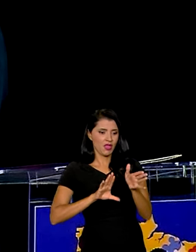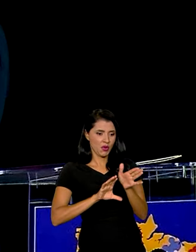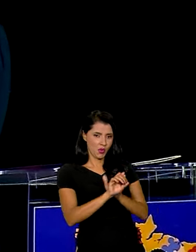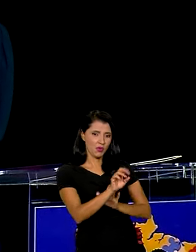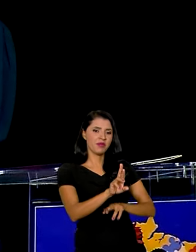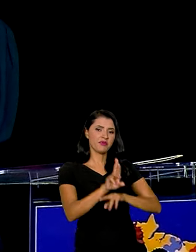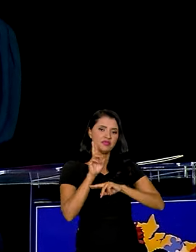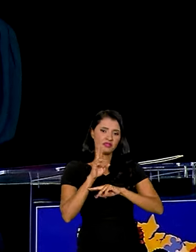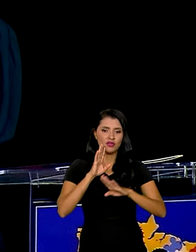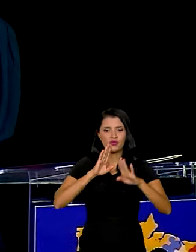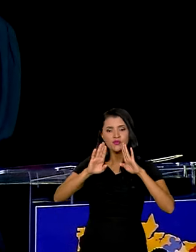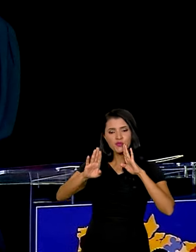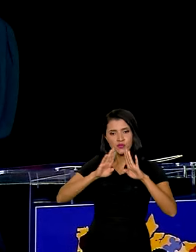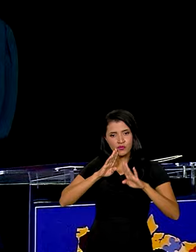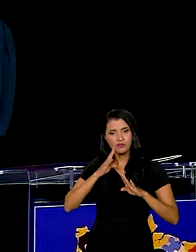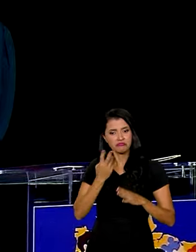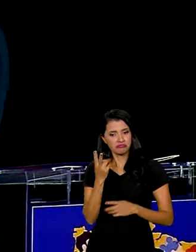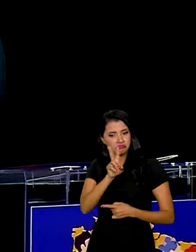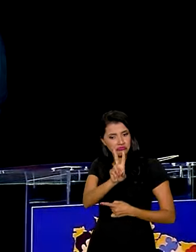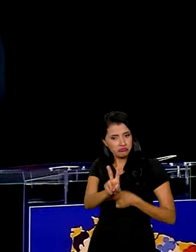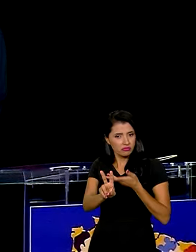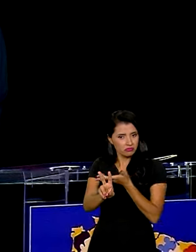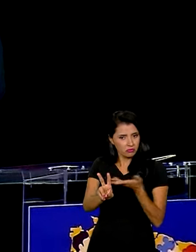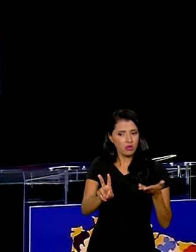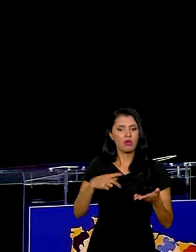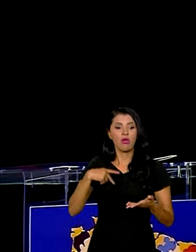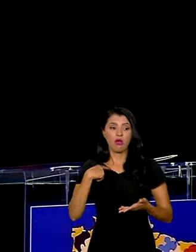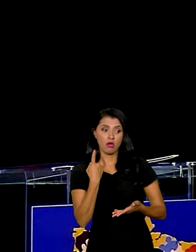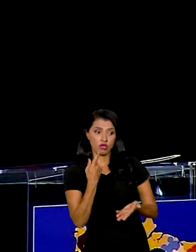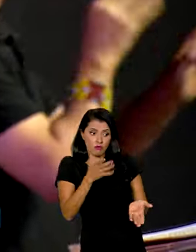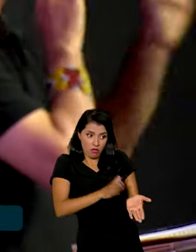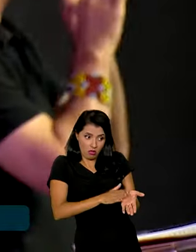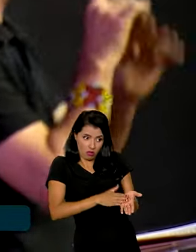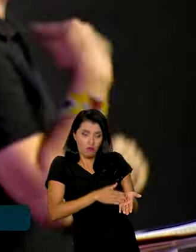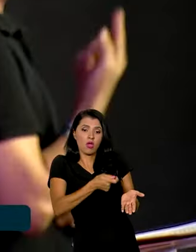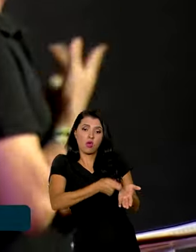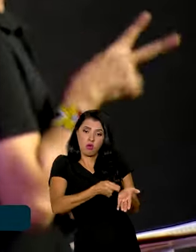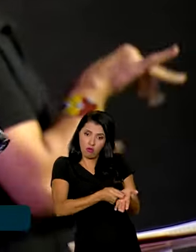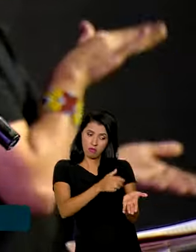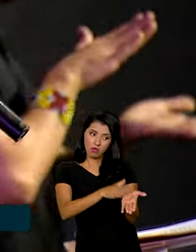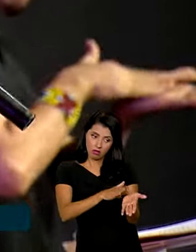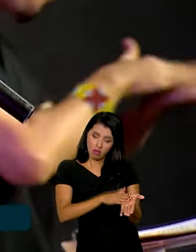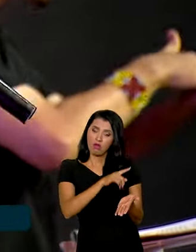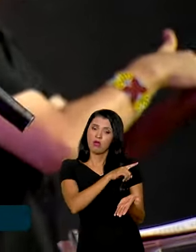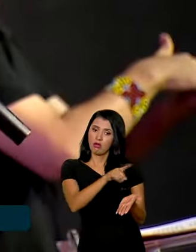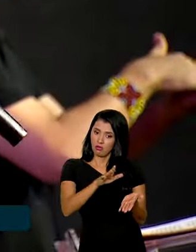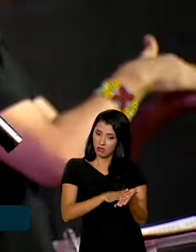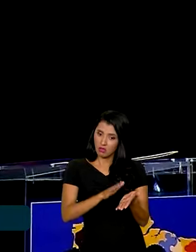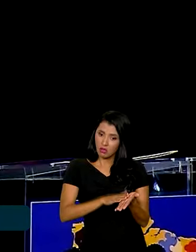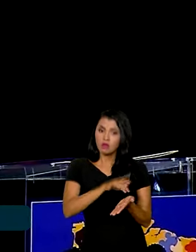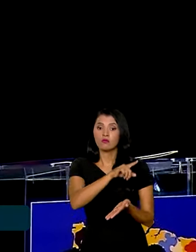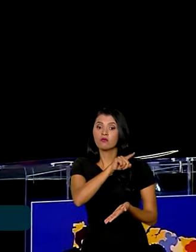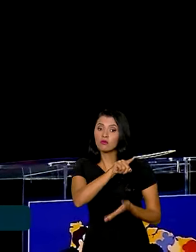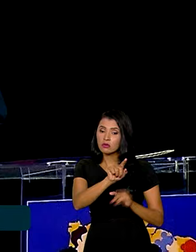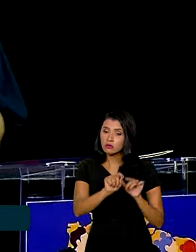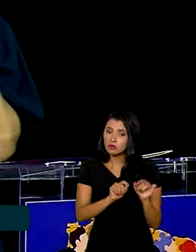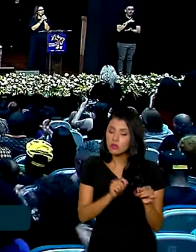e o Facebook e a gente vai cobrar de vocês. A gente vai cobrar para que